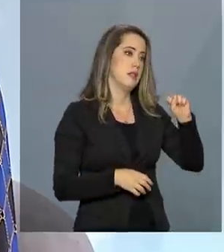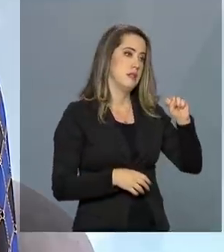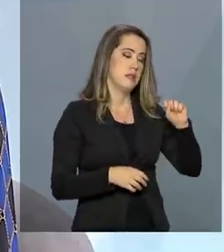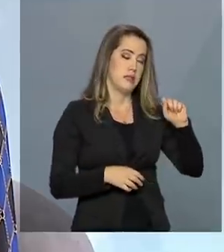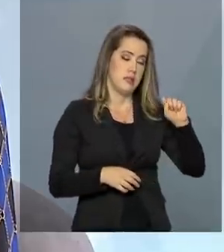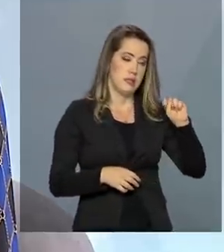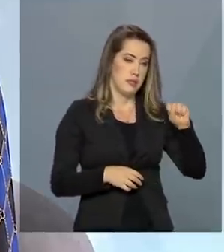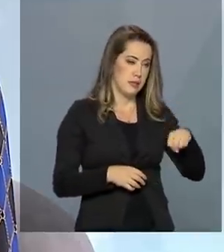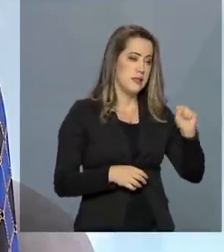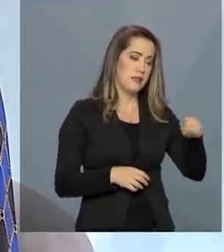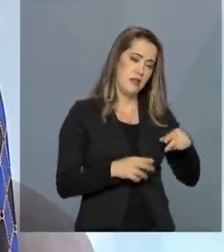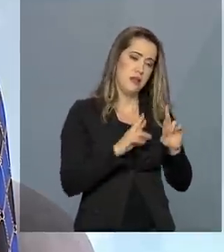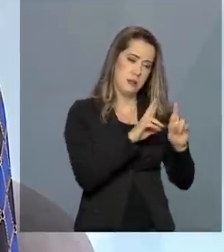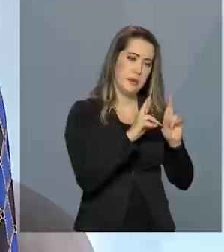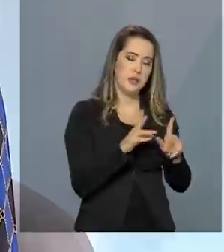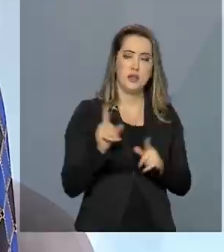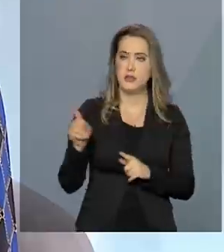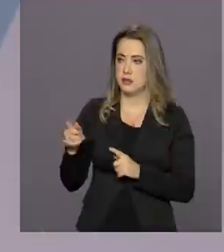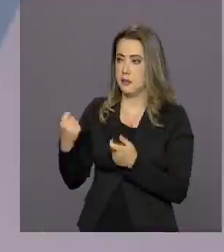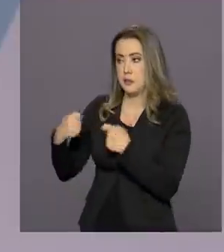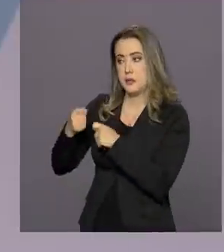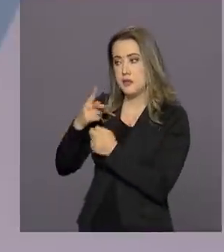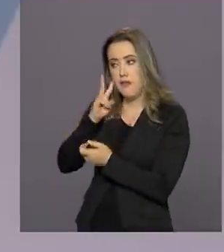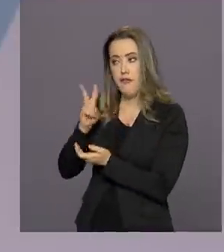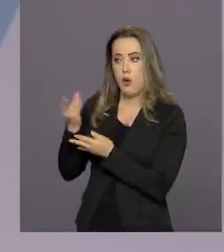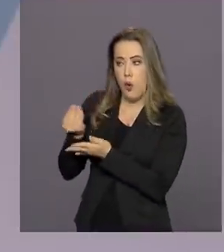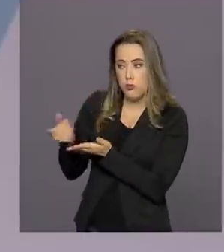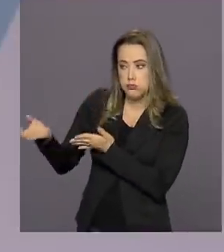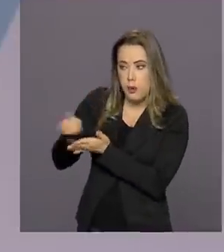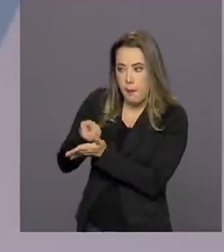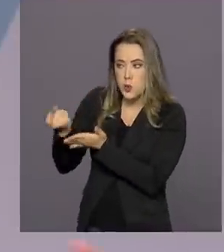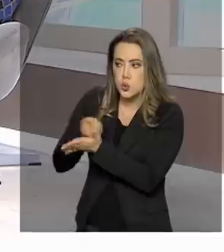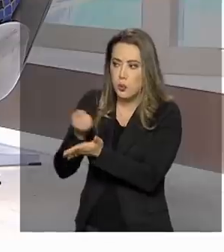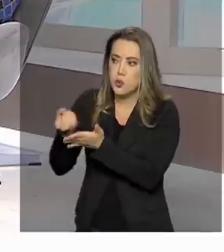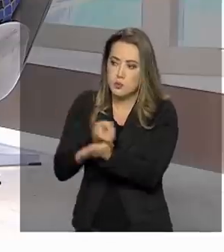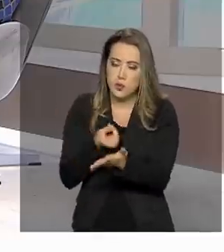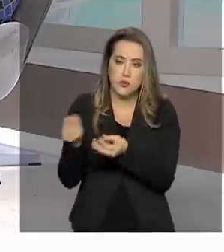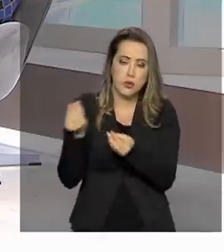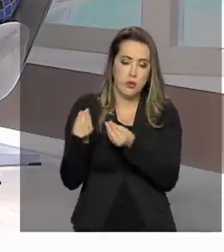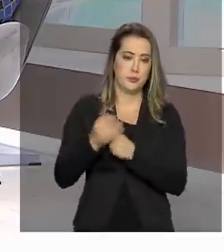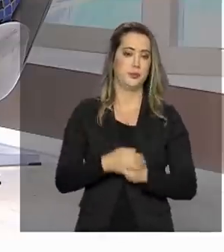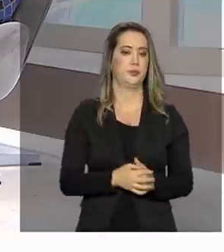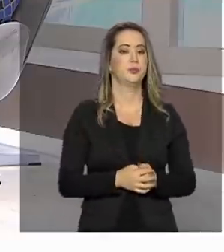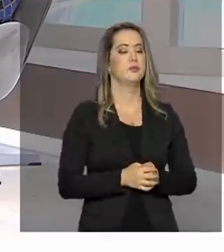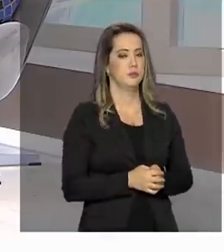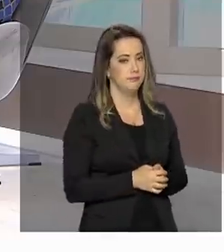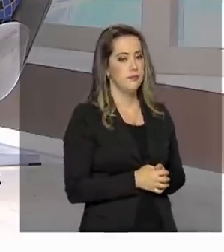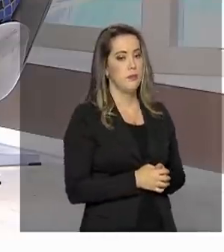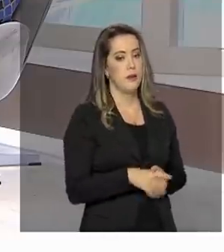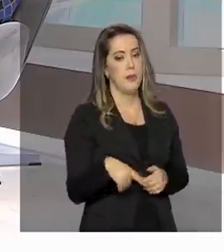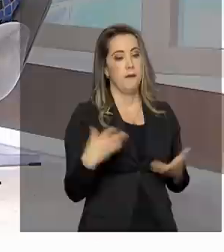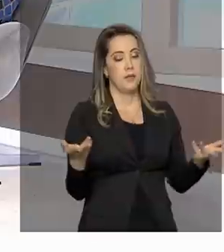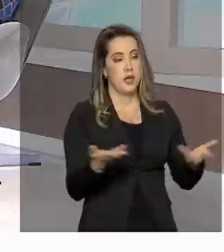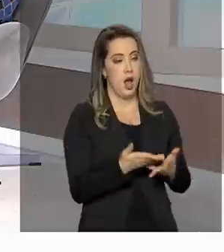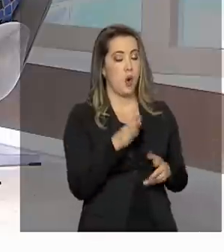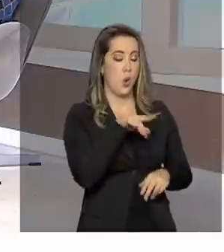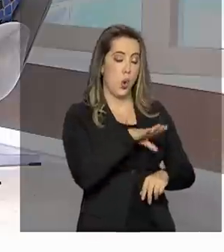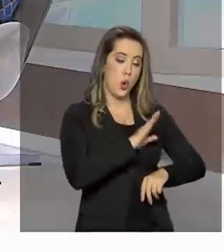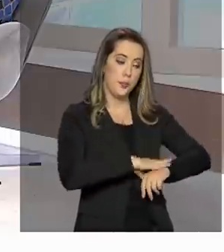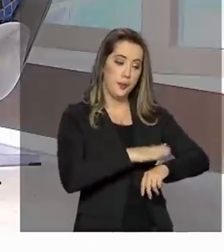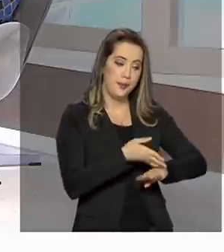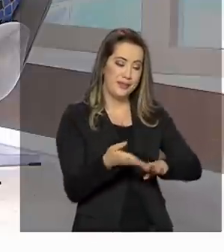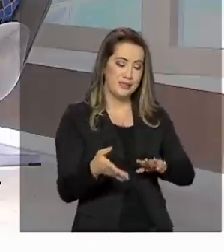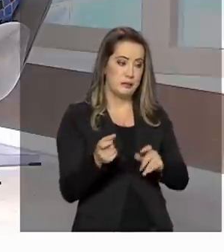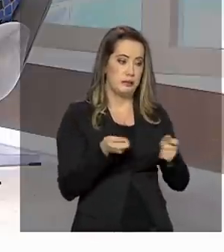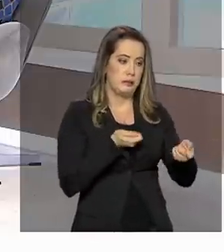vai estar a nossa economia, a arrecadação. Isso. São vários fatores. E nós vivemos um momento de restrição financeira, até por